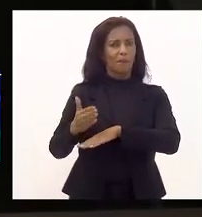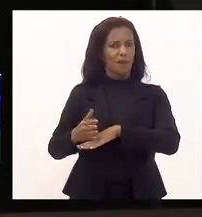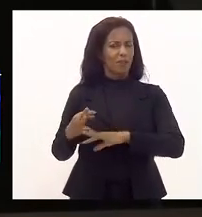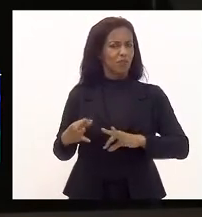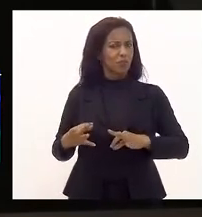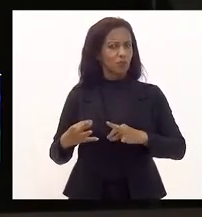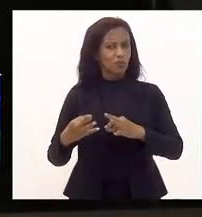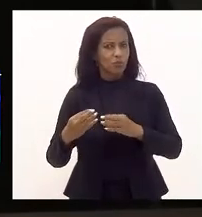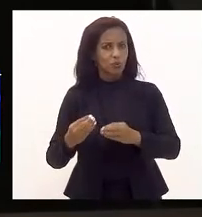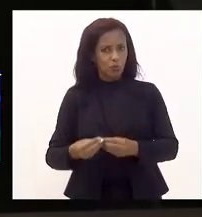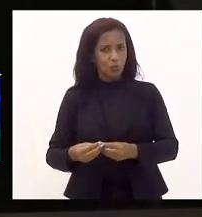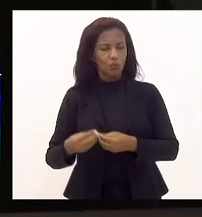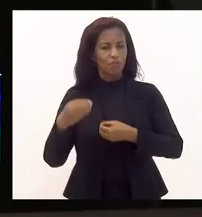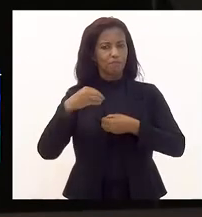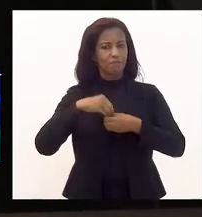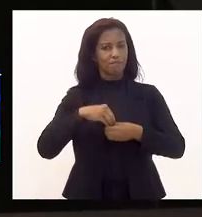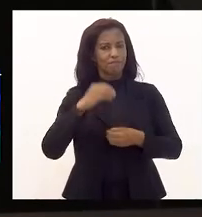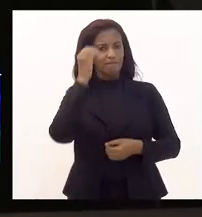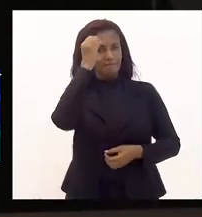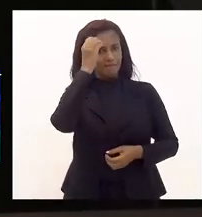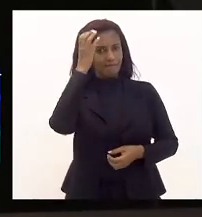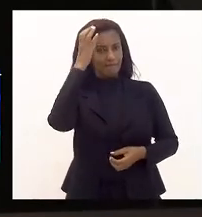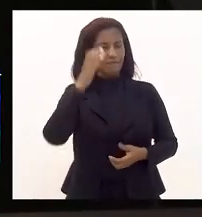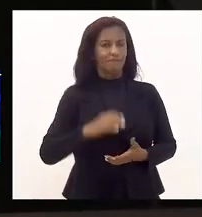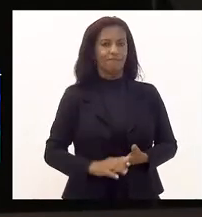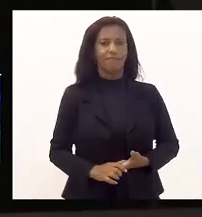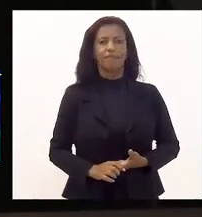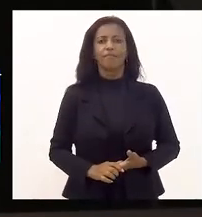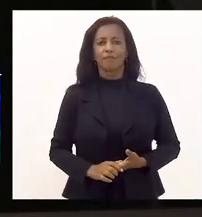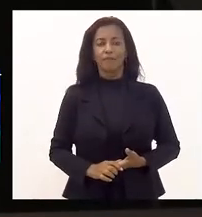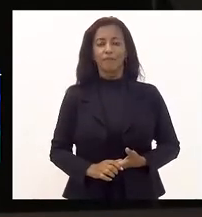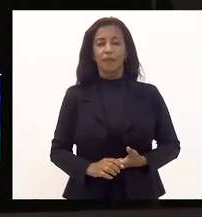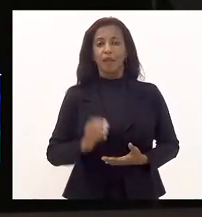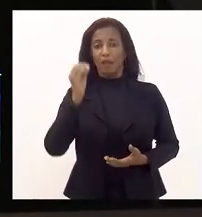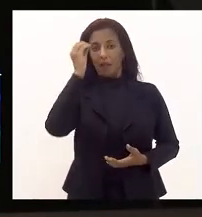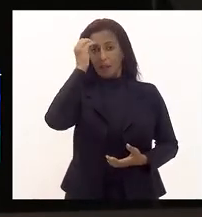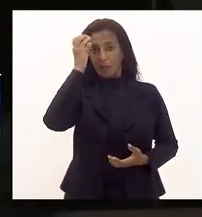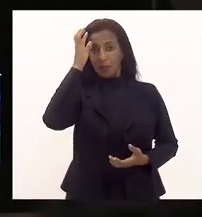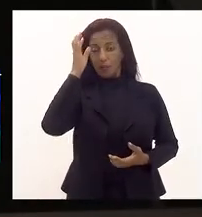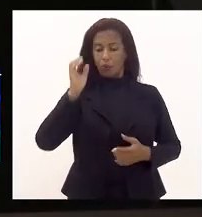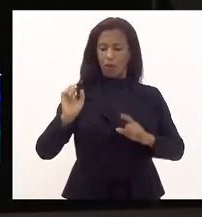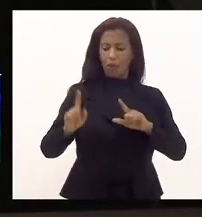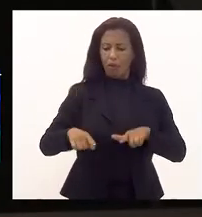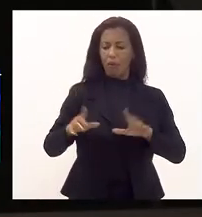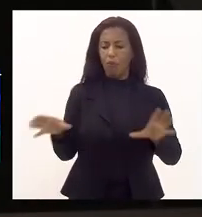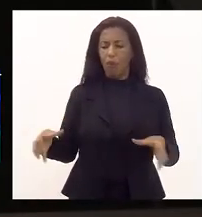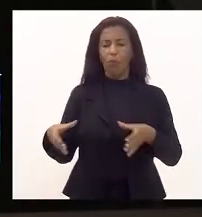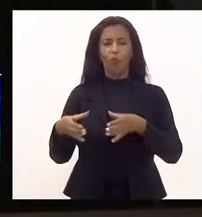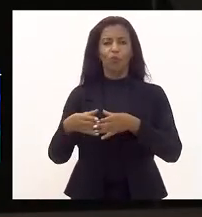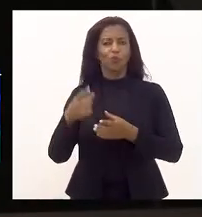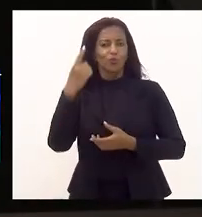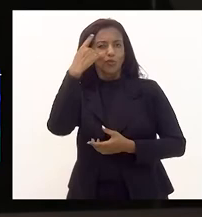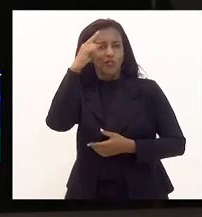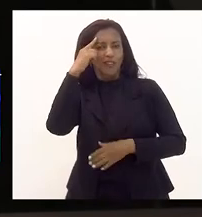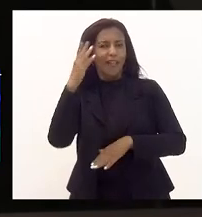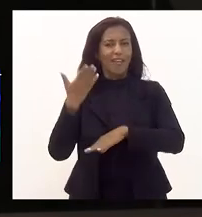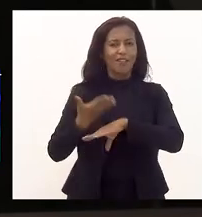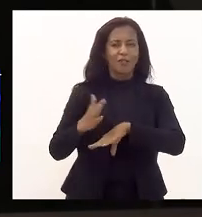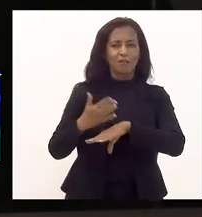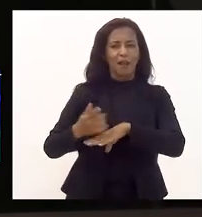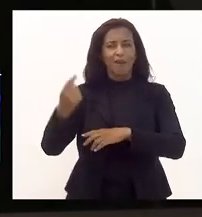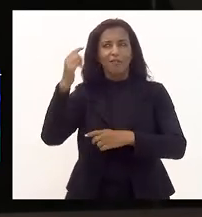Tudo isso é através da cultura. A cultura é nada mais, nada menos do que um conjunto de ideias, de práticas e